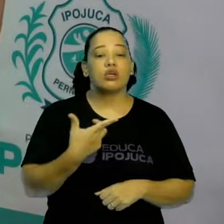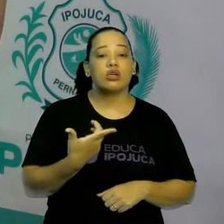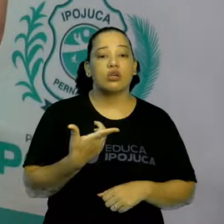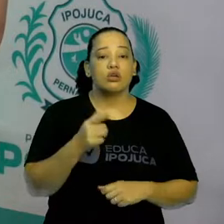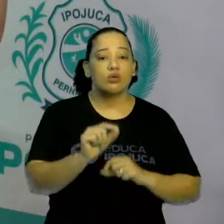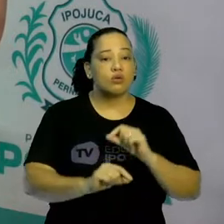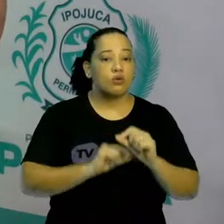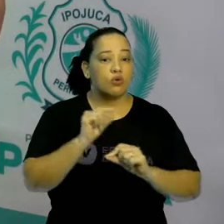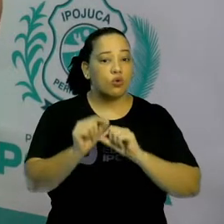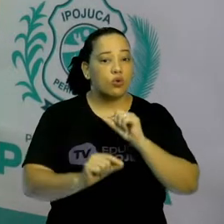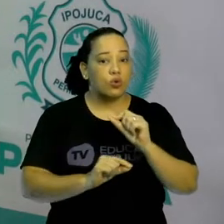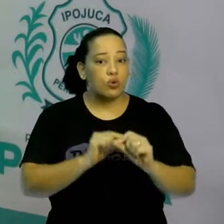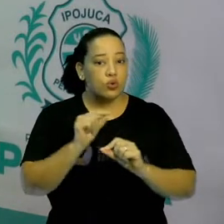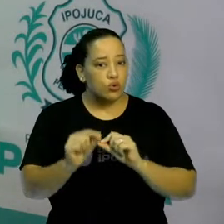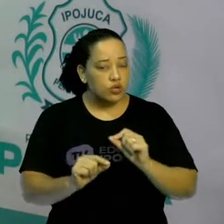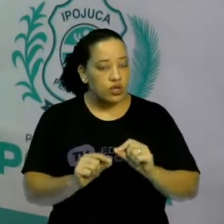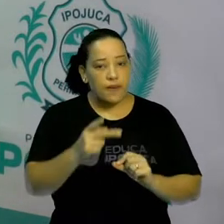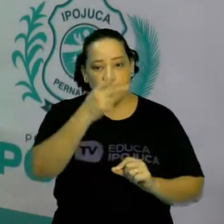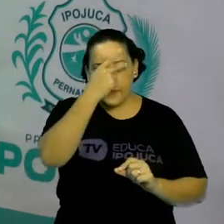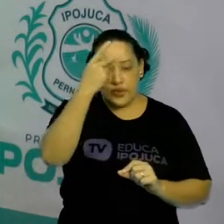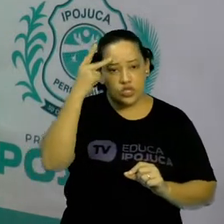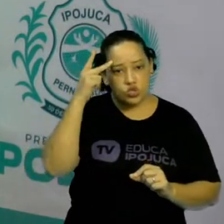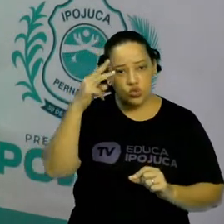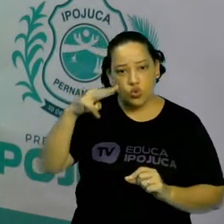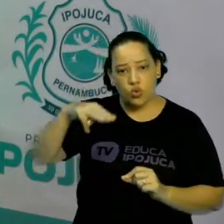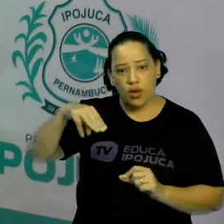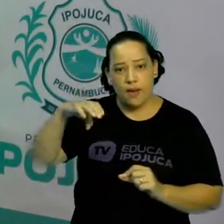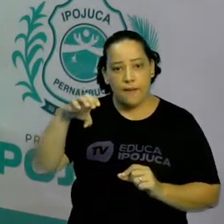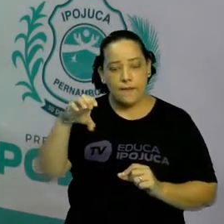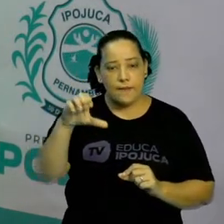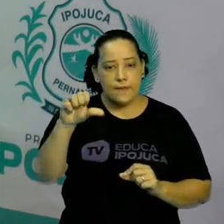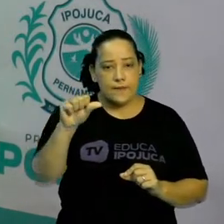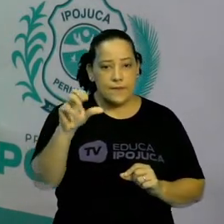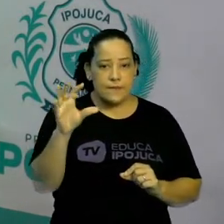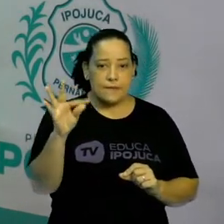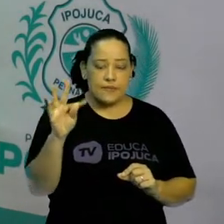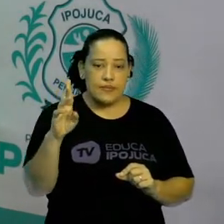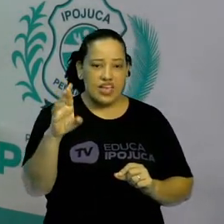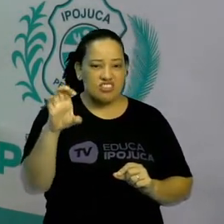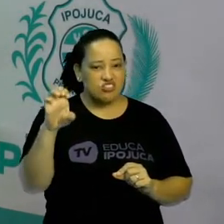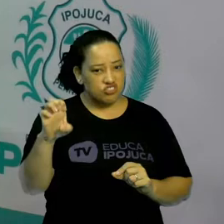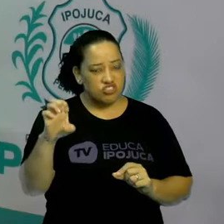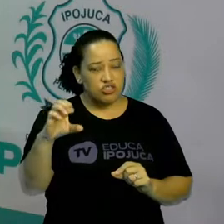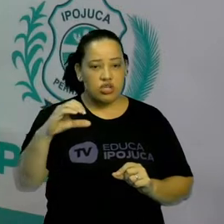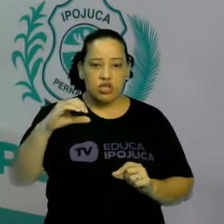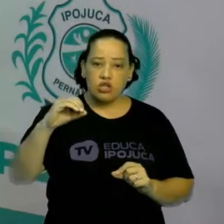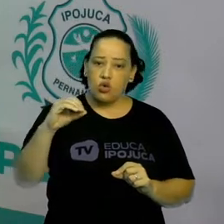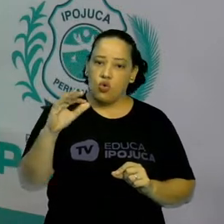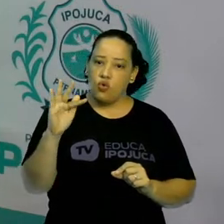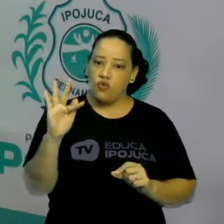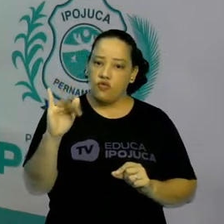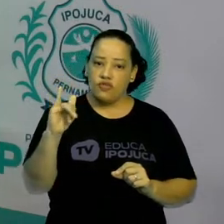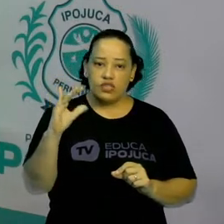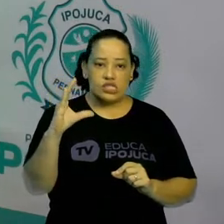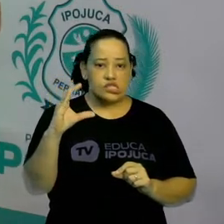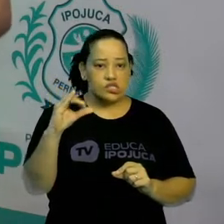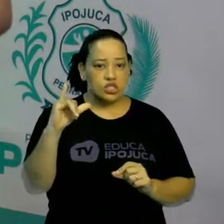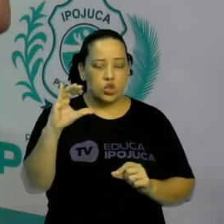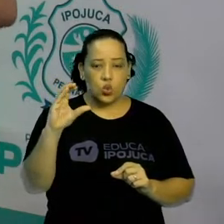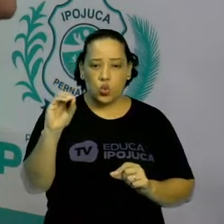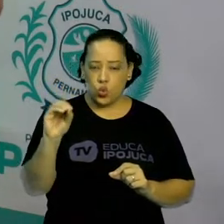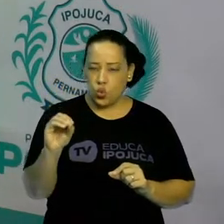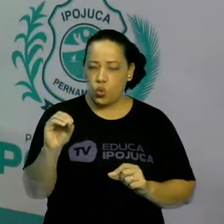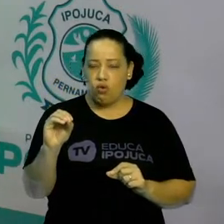dos mestres de ofício. Os mestres de ofício eram os donos das oficinas. Eram esses caras que